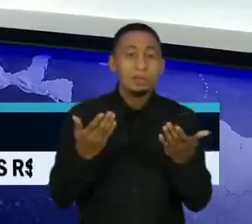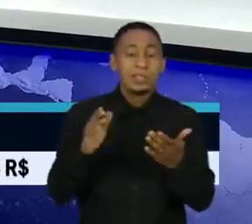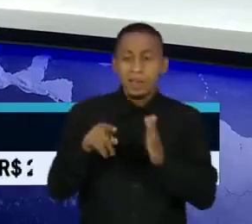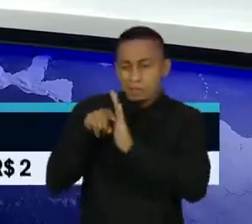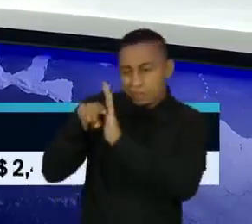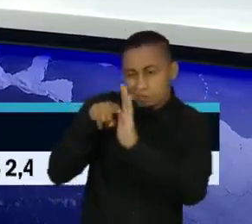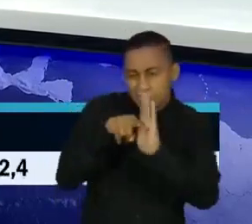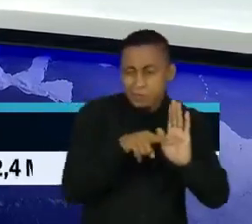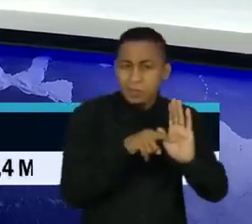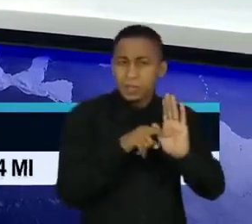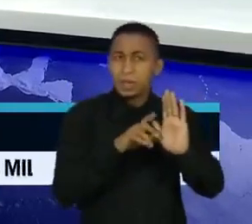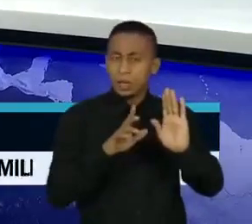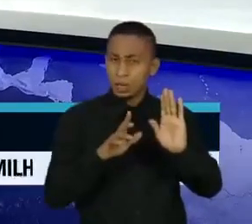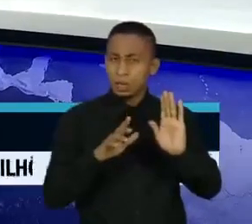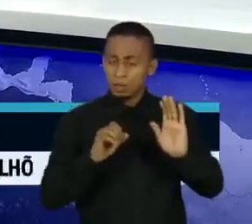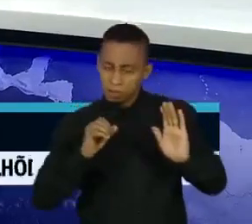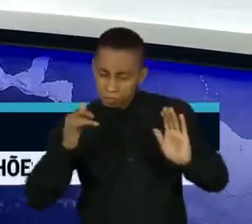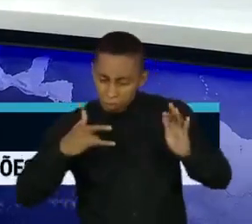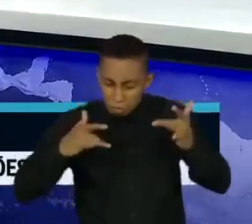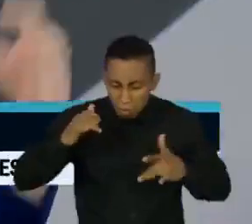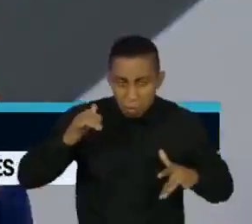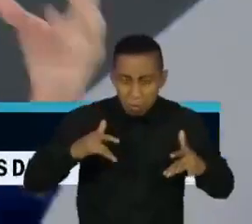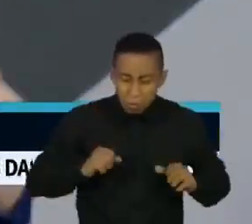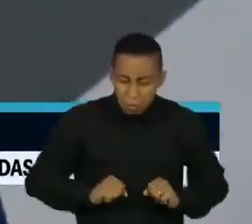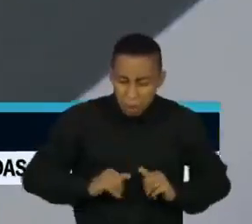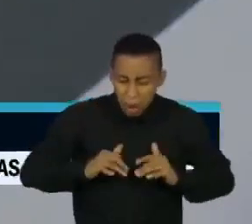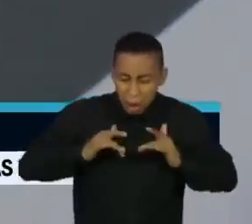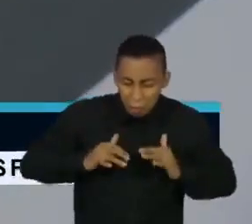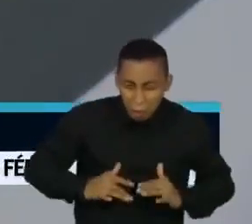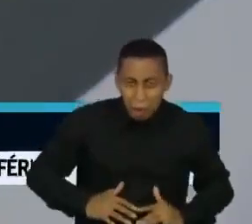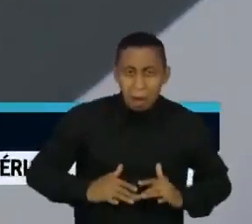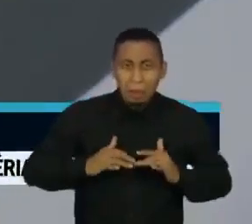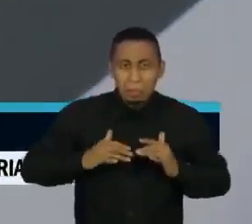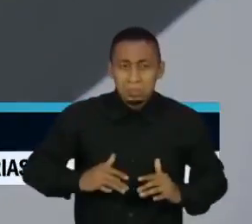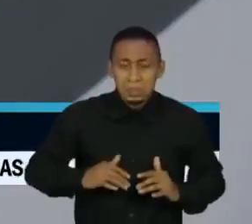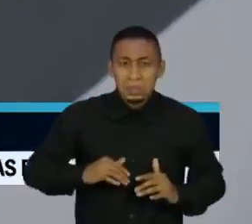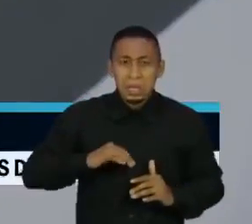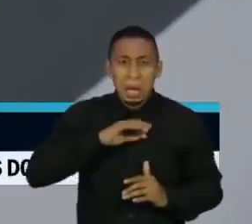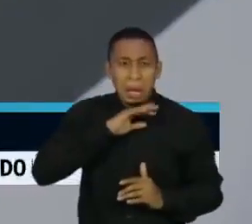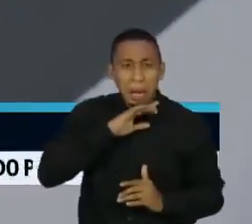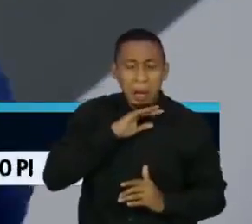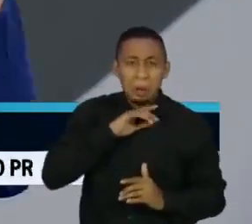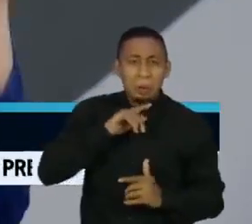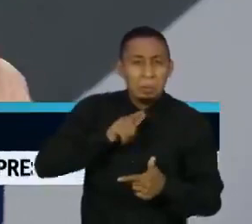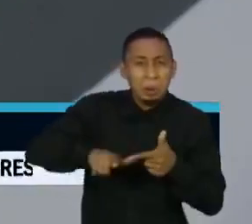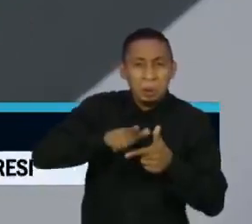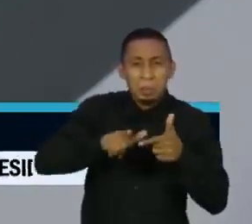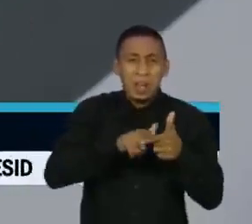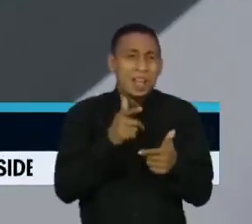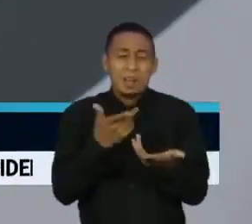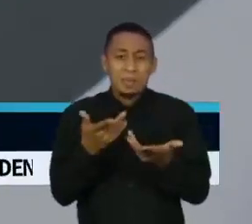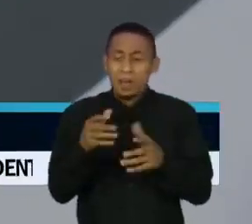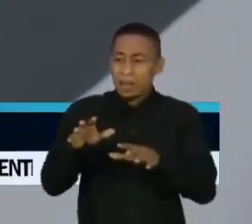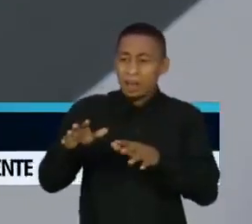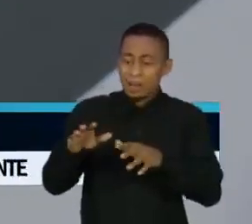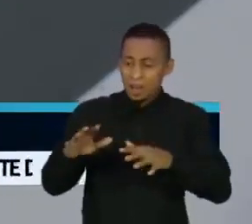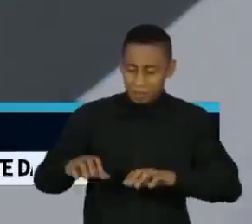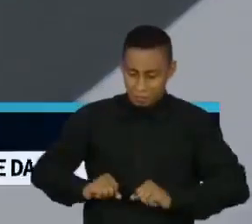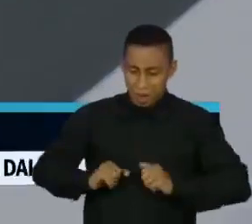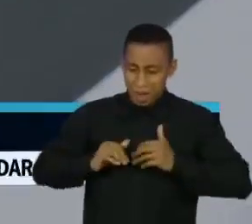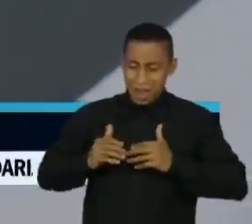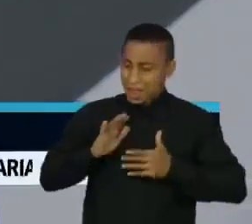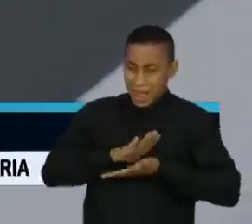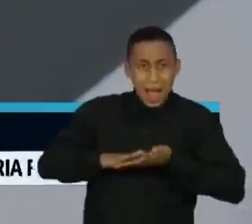analisavam resposta de anticorpos neutralizantes e as variantes estavam dando um certo baile nas vacinas, estava perdendo